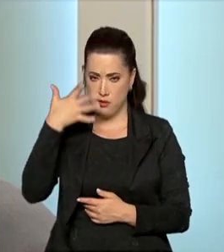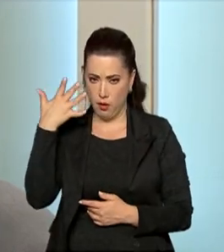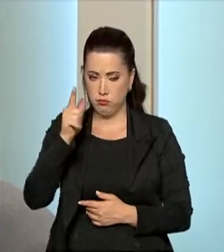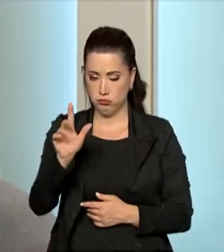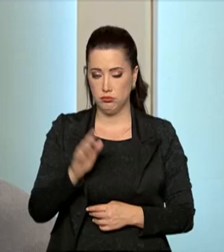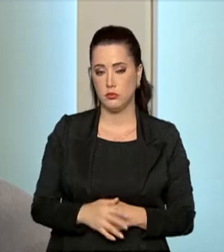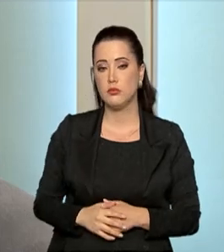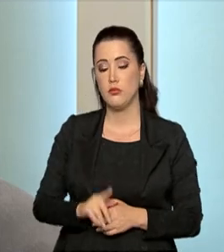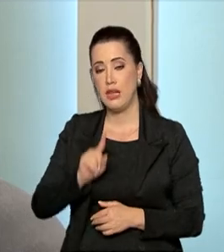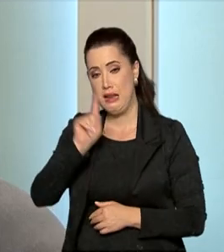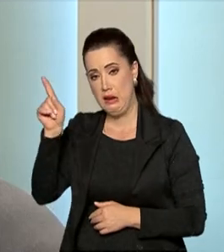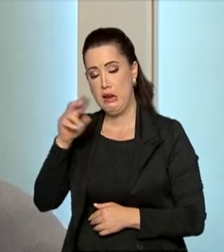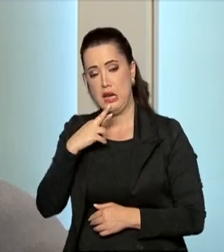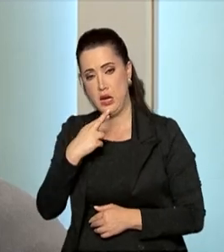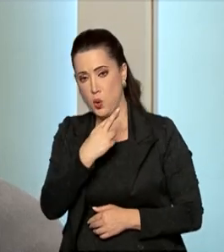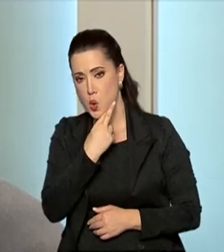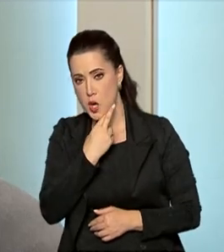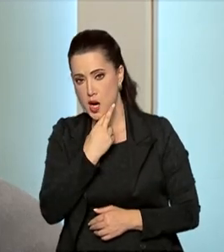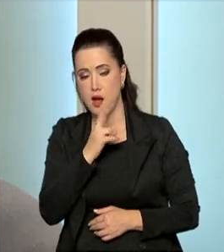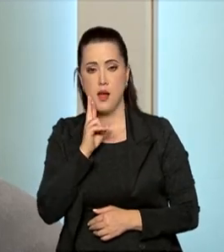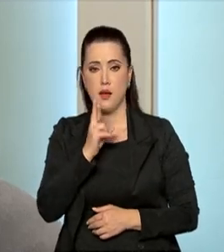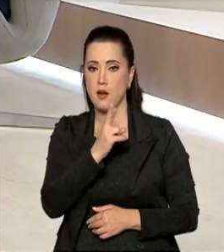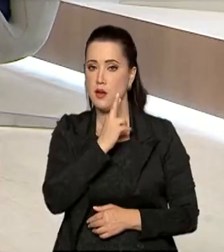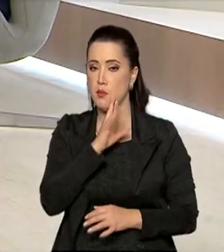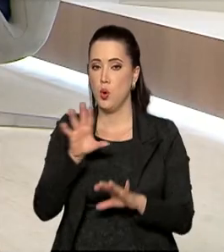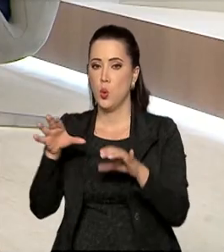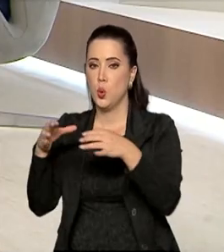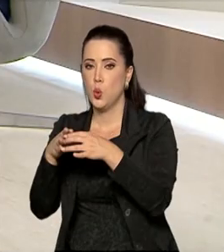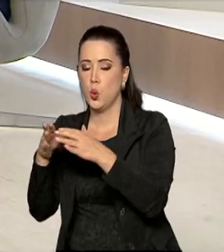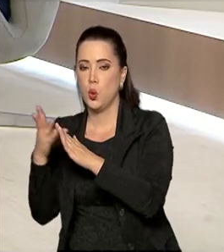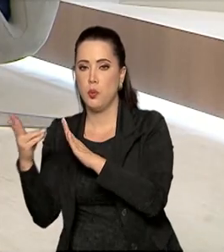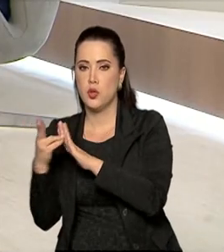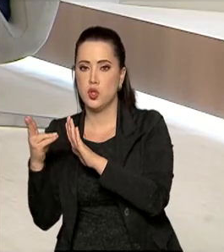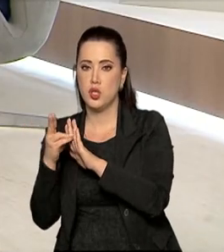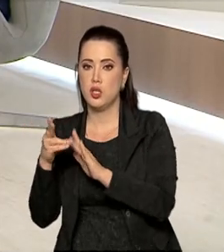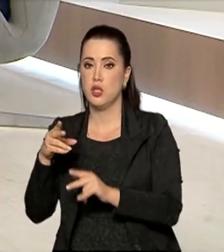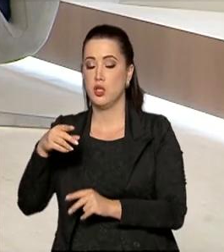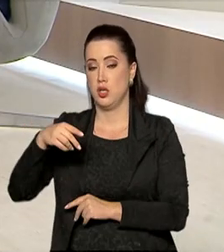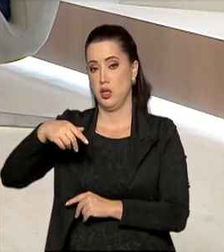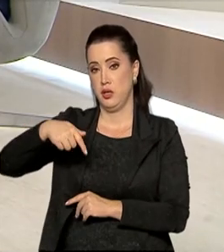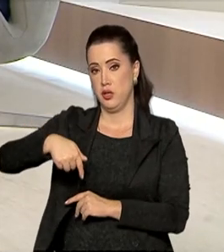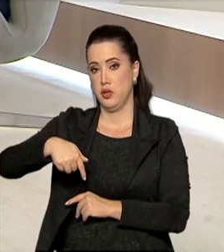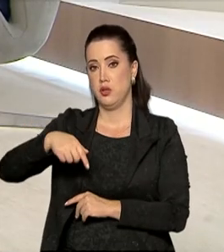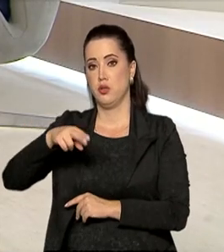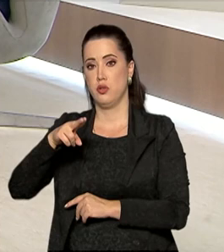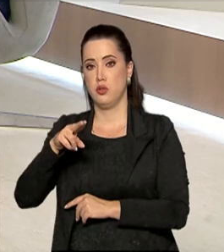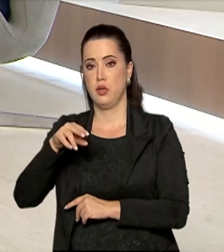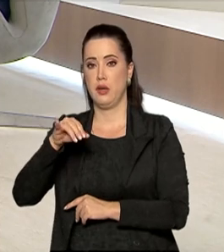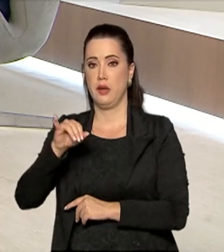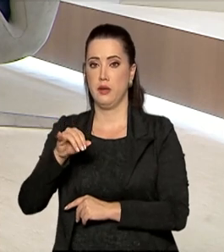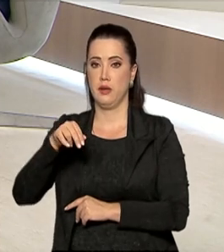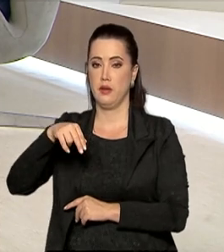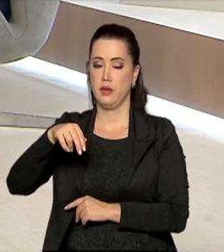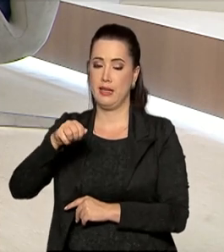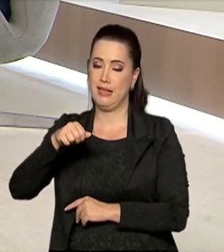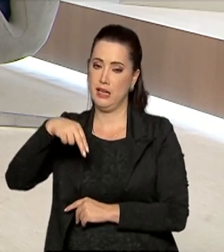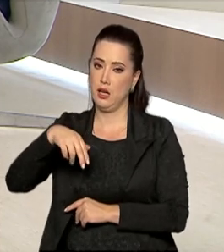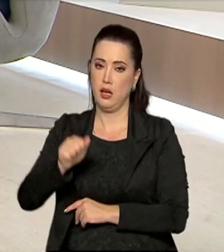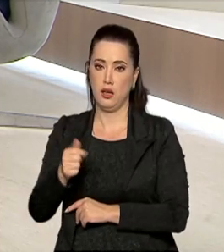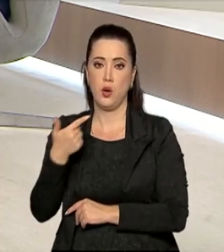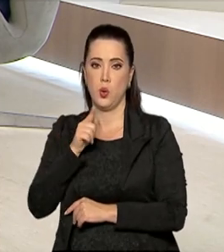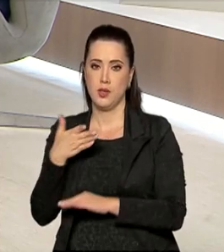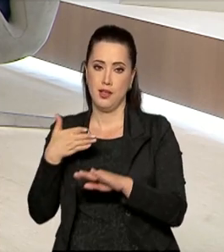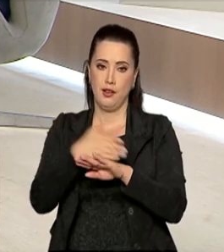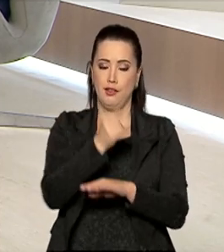lá em Roraima, onde indígenas da Guiana entraram dentro do território nacional aqui e obtiveram benefícios